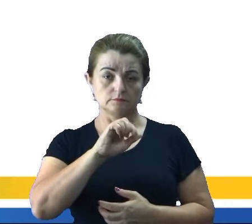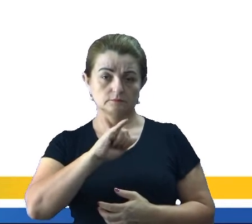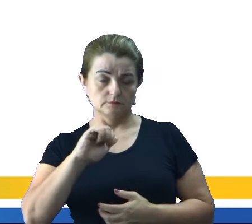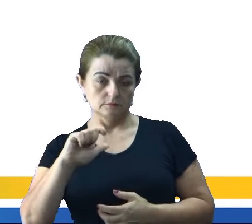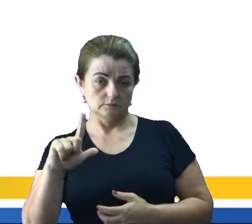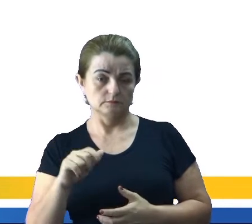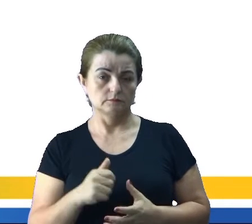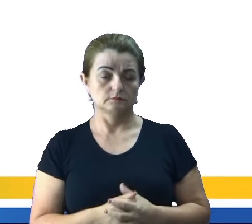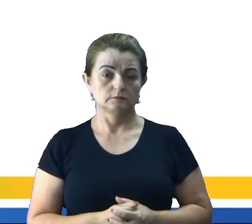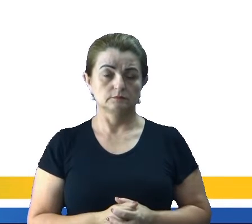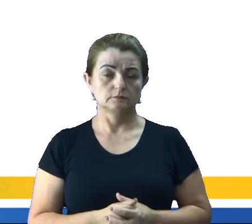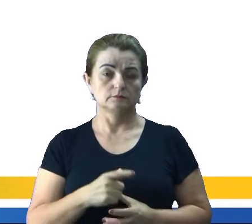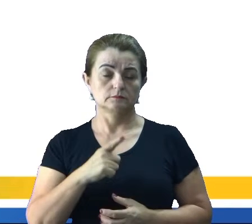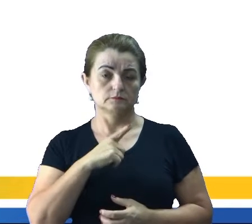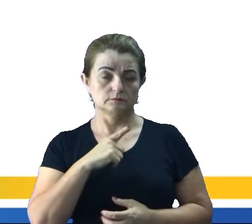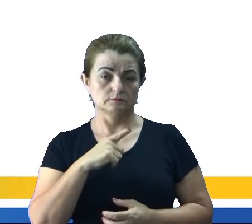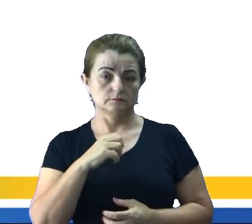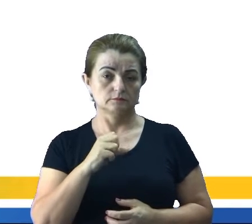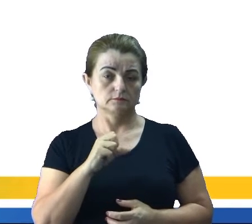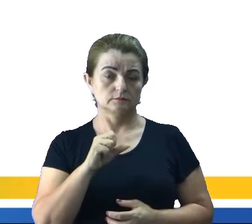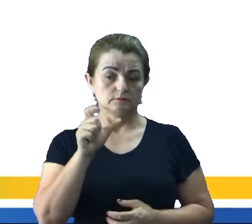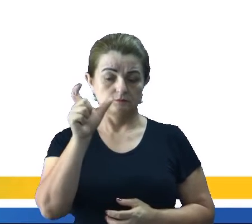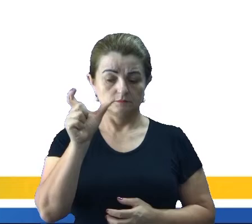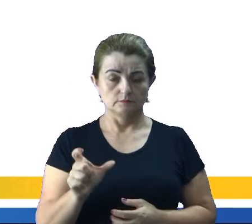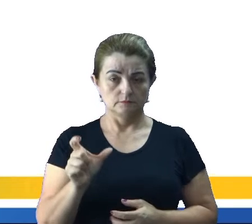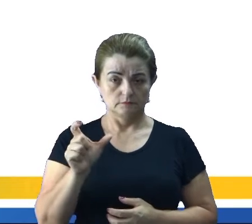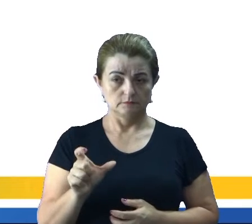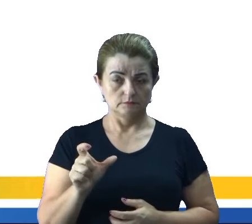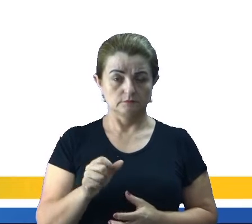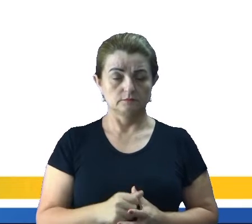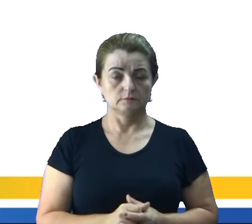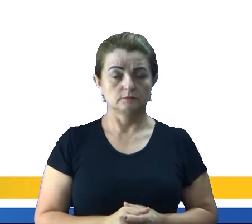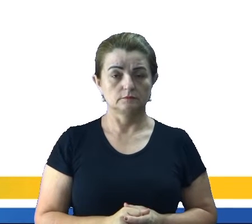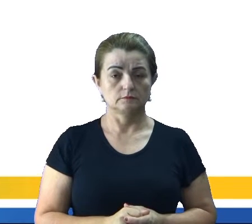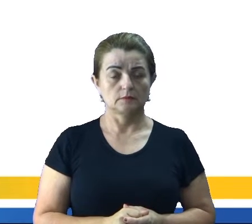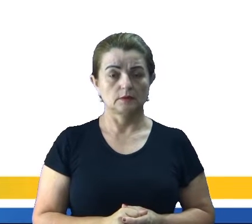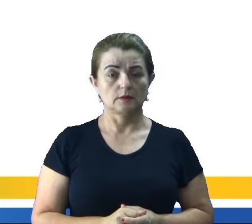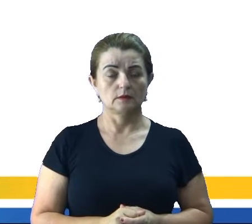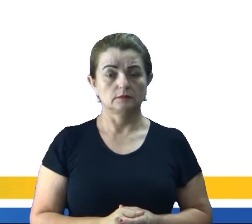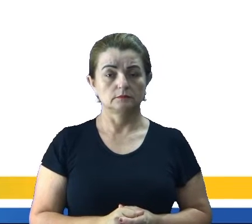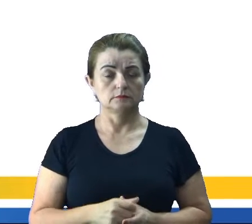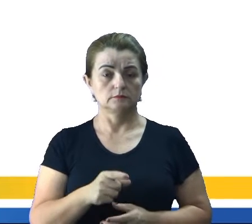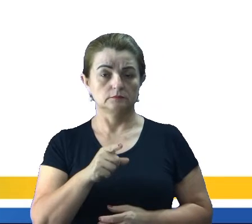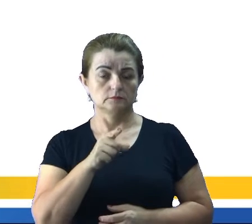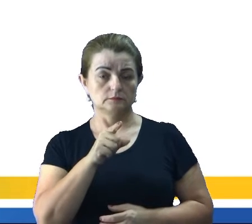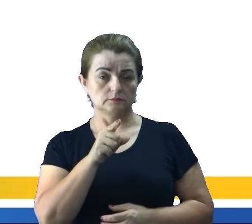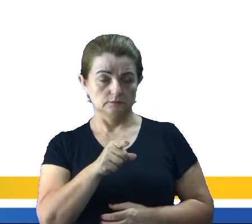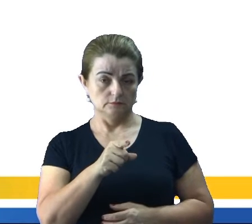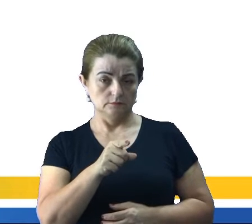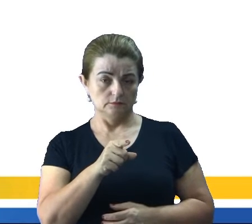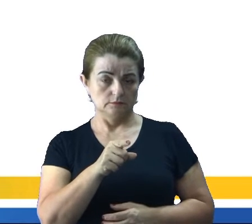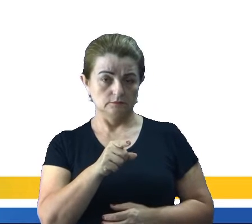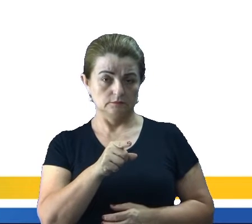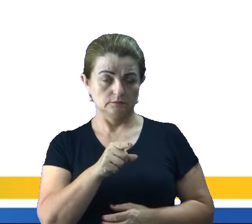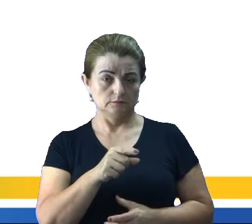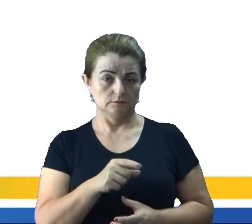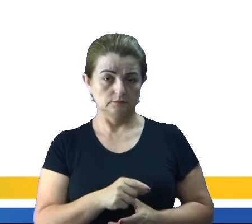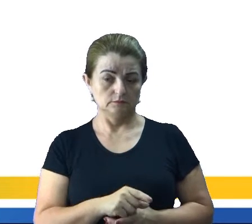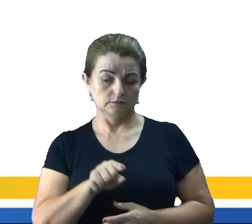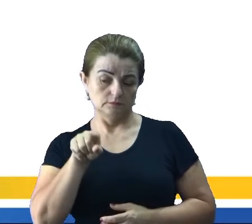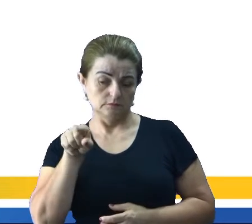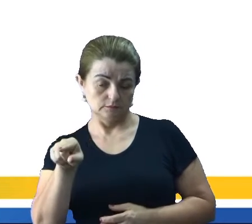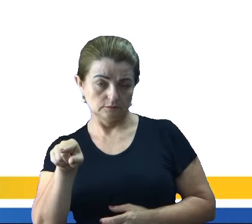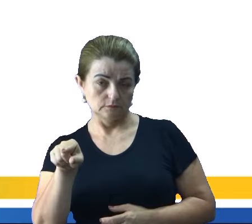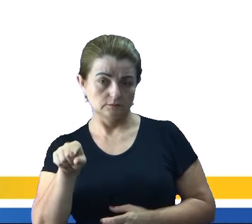Nós temos o sujeito I Eu You Você He